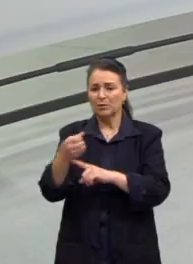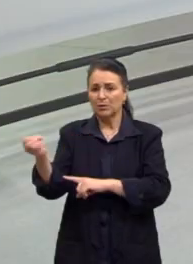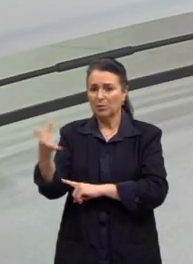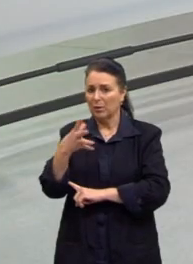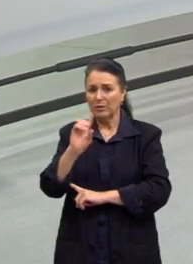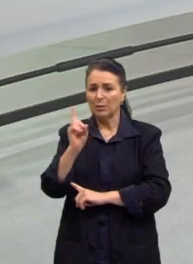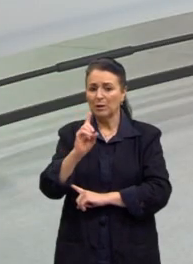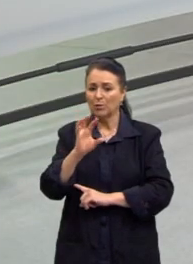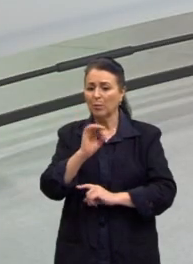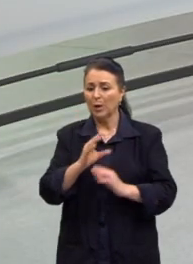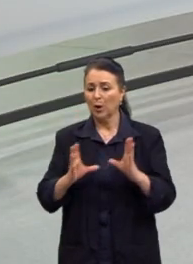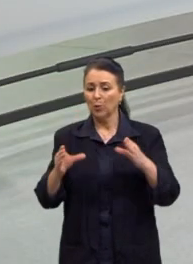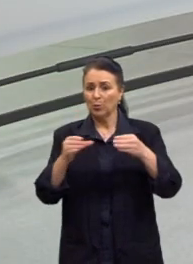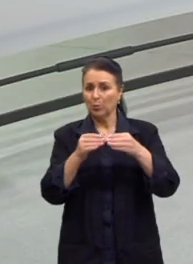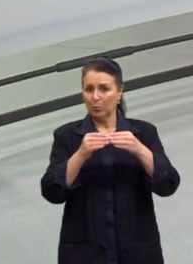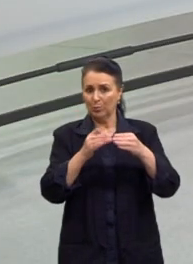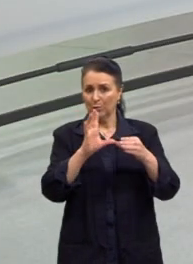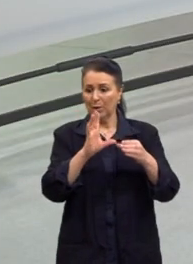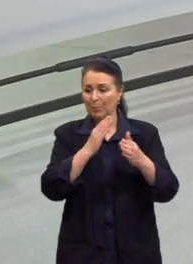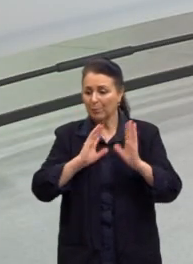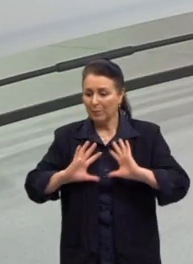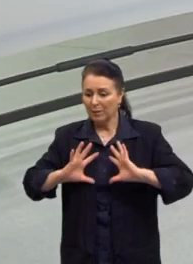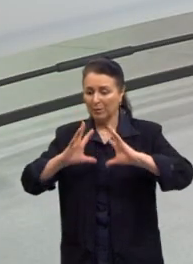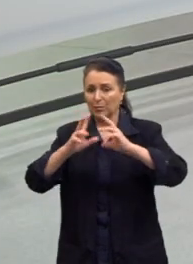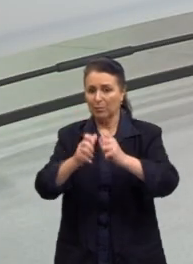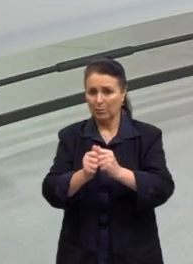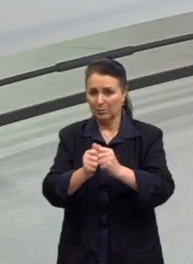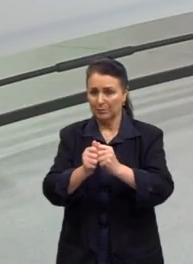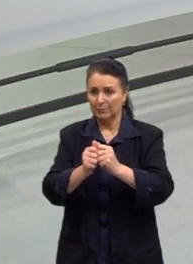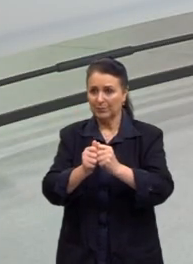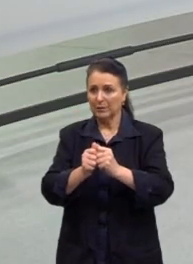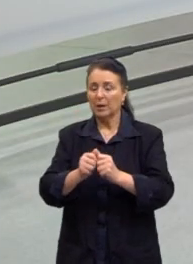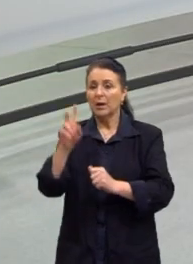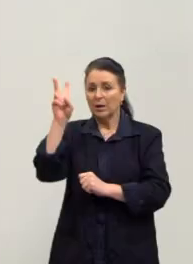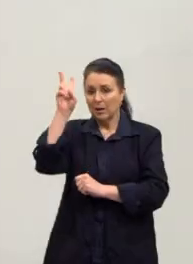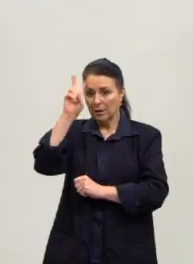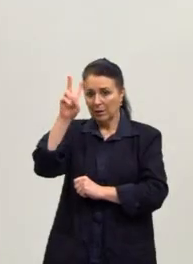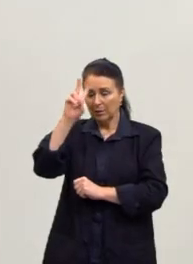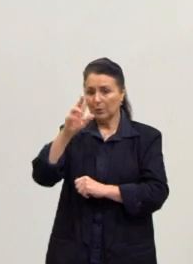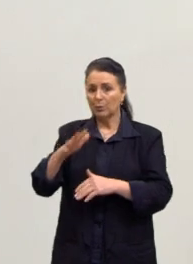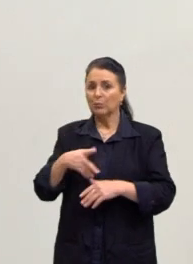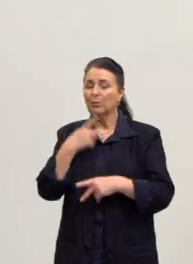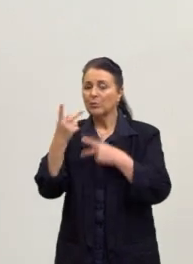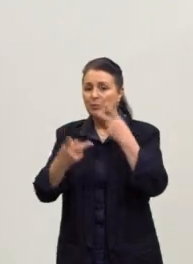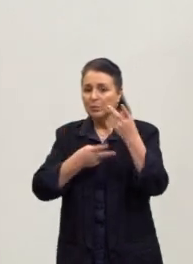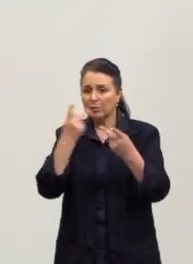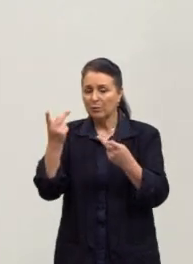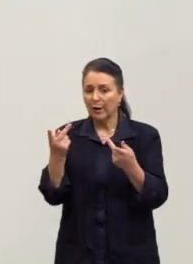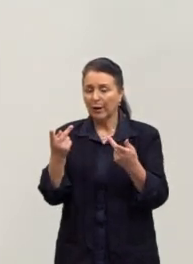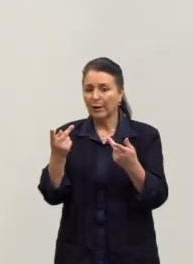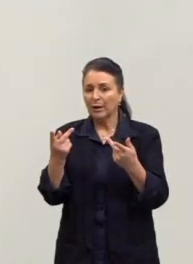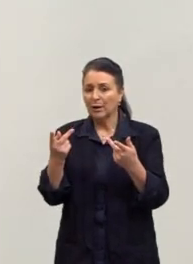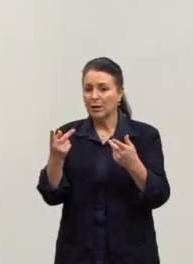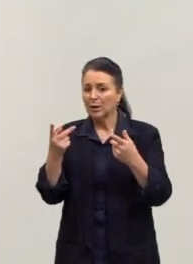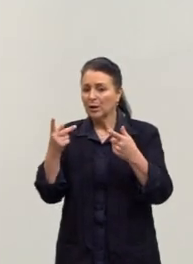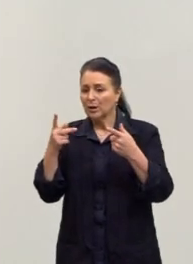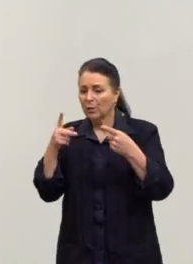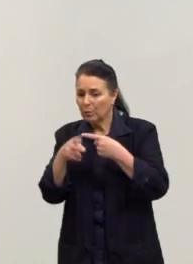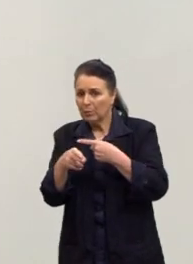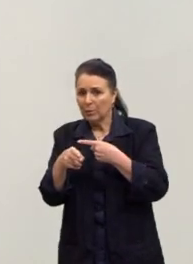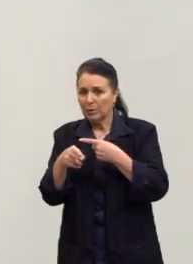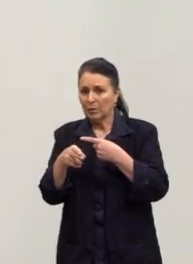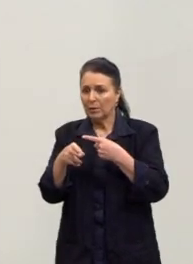camada. Uma arte que é para todos. Exatamente. E só lembrando, assim, que quando a gente fala em romper, não é deixar lá